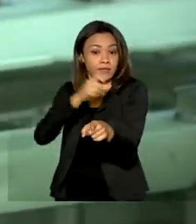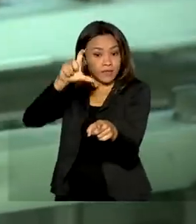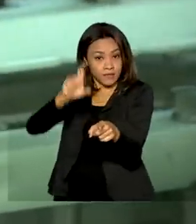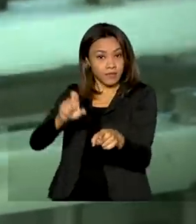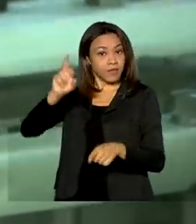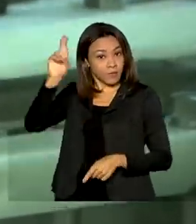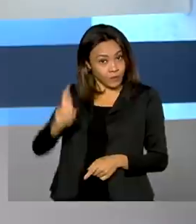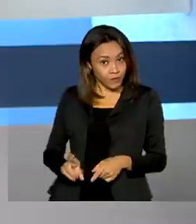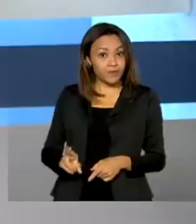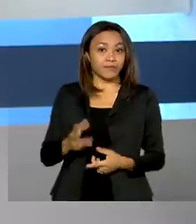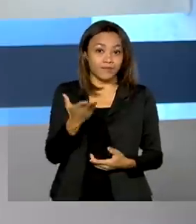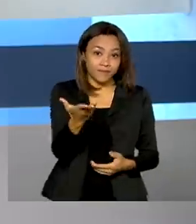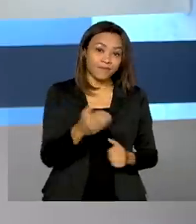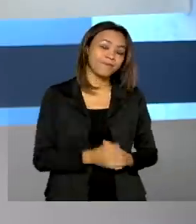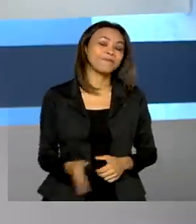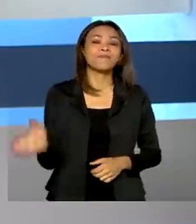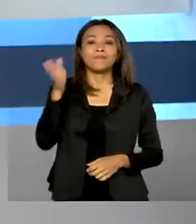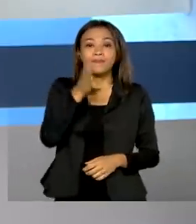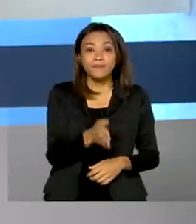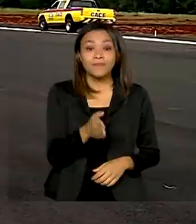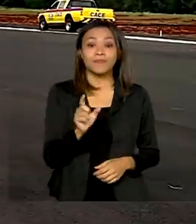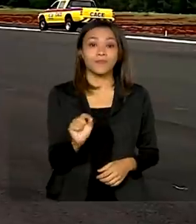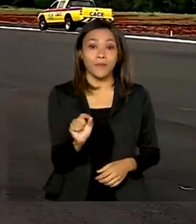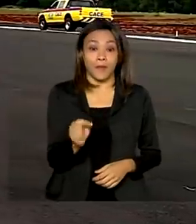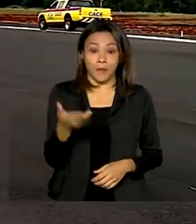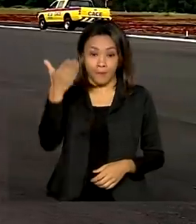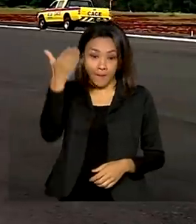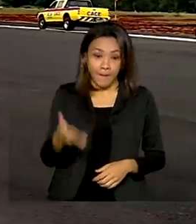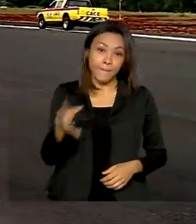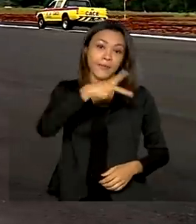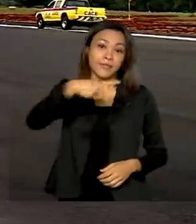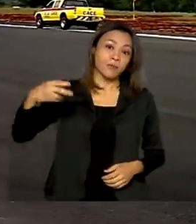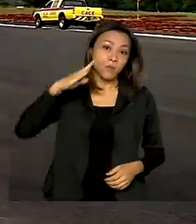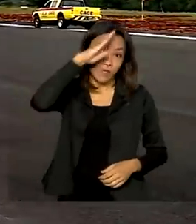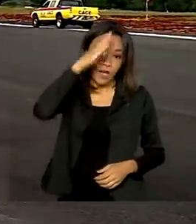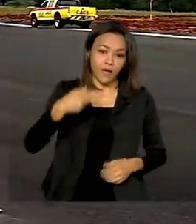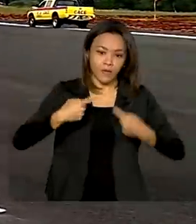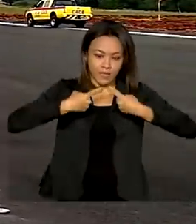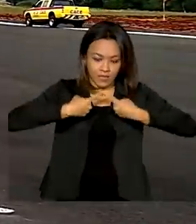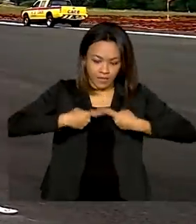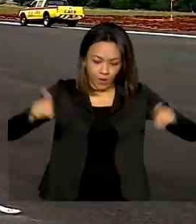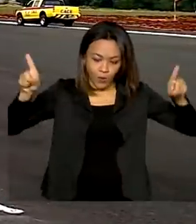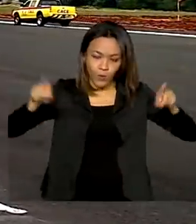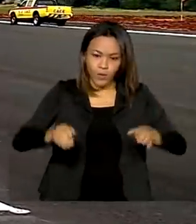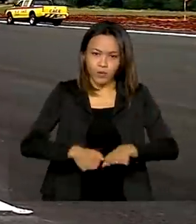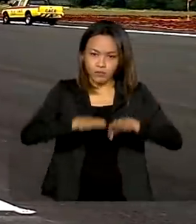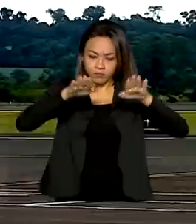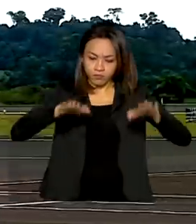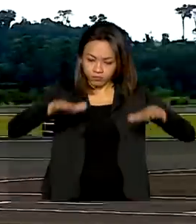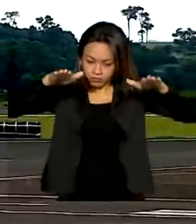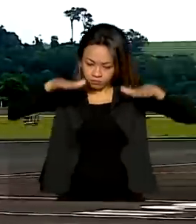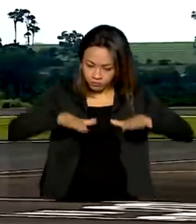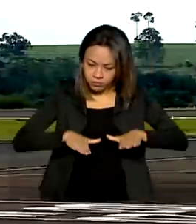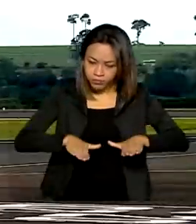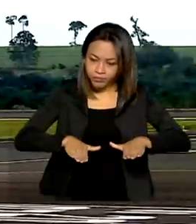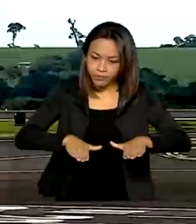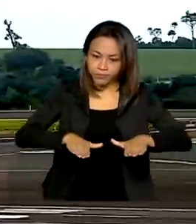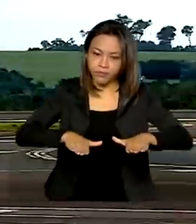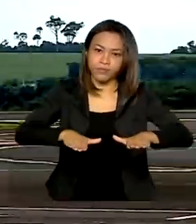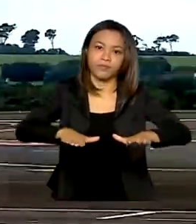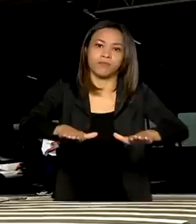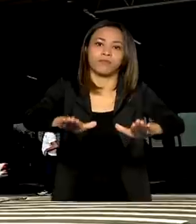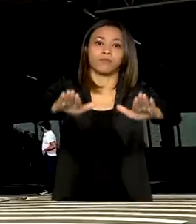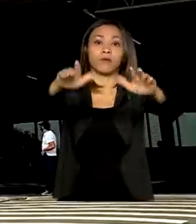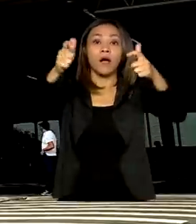Sputnik V. E veja também, o presidente Jair Bolsonaro inaugura ampliação da pista de pouso do aeroporto de